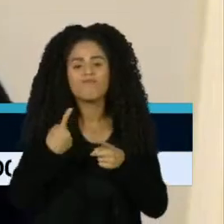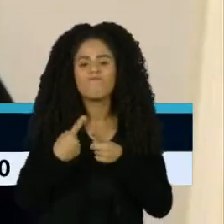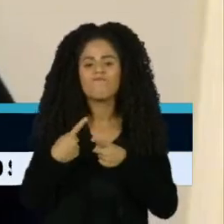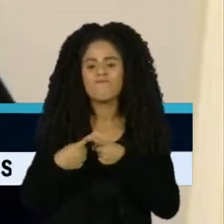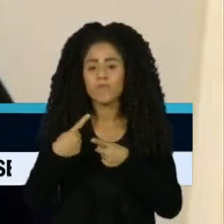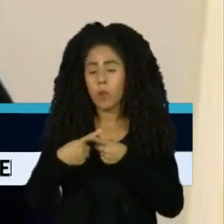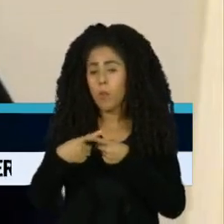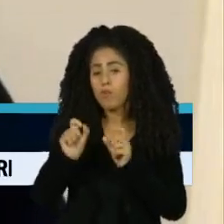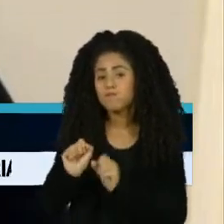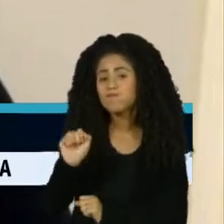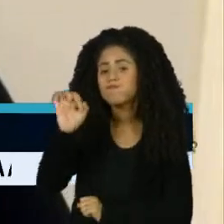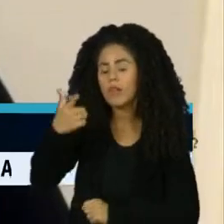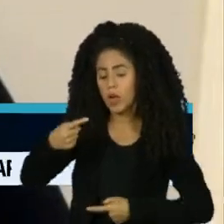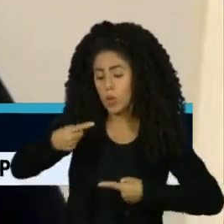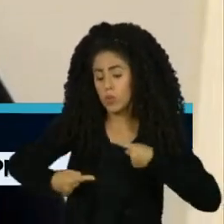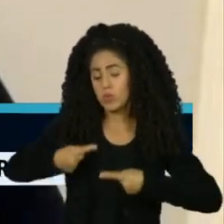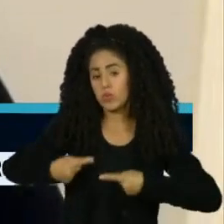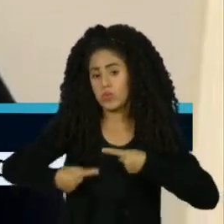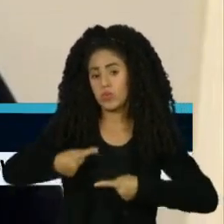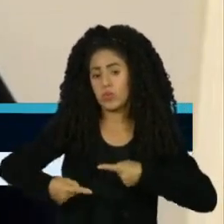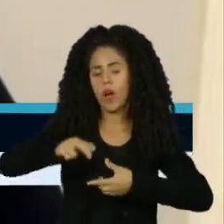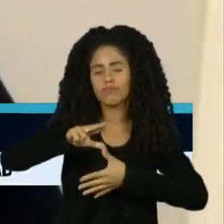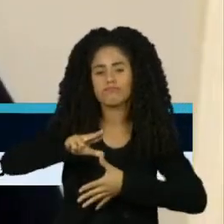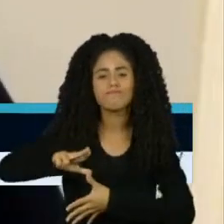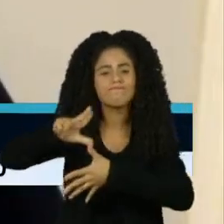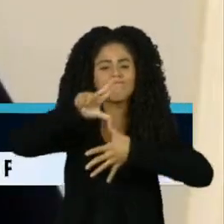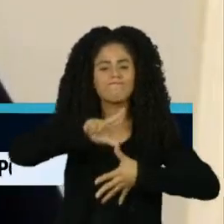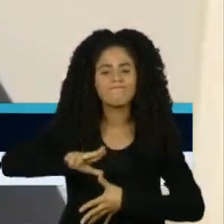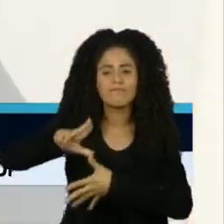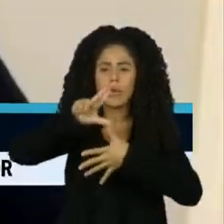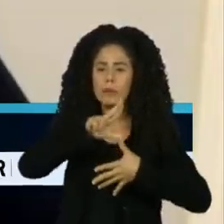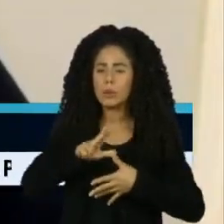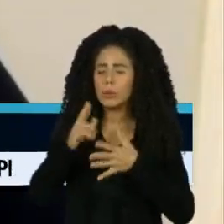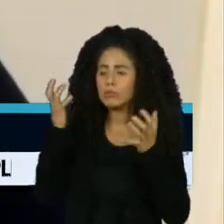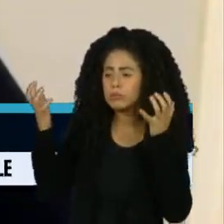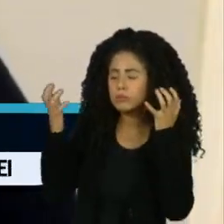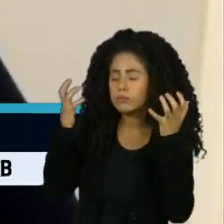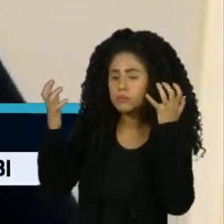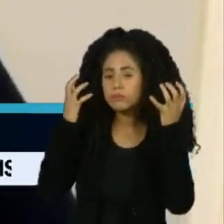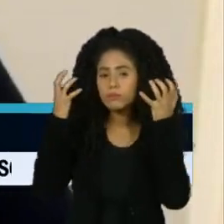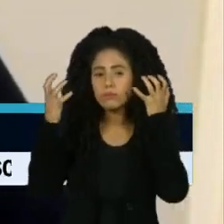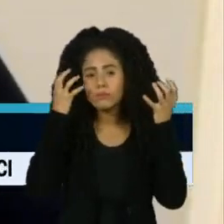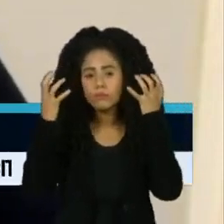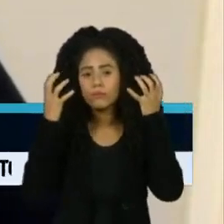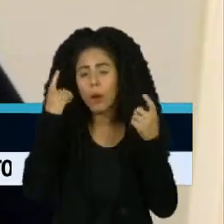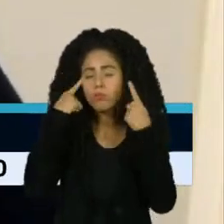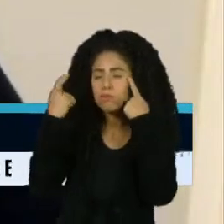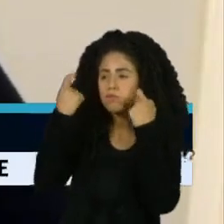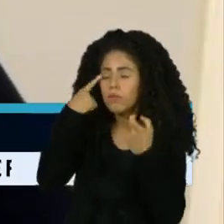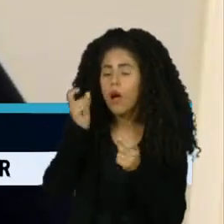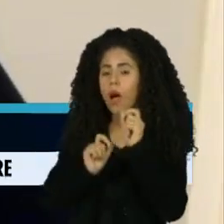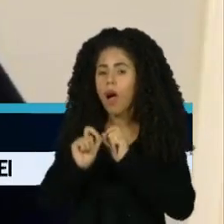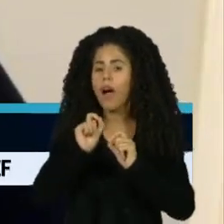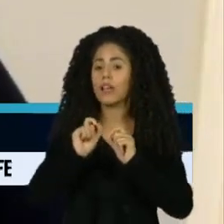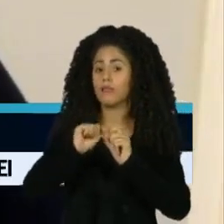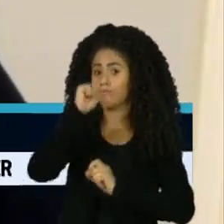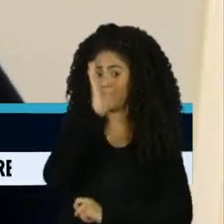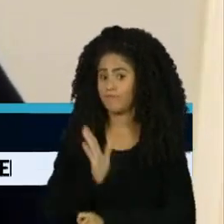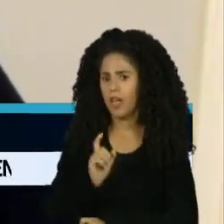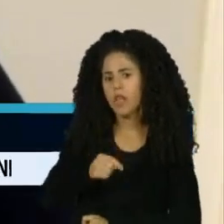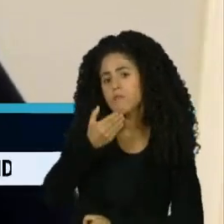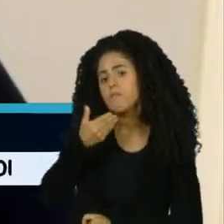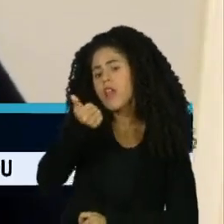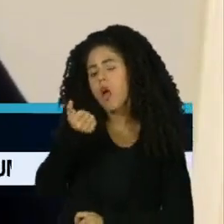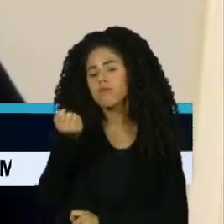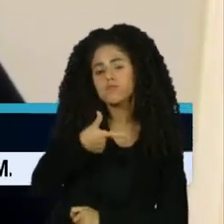os regimes políticos dentro da América Latina sempre foram muito conturbados. Sem dúvida, gente estaria num patamar melhor